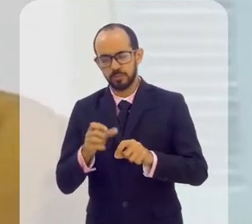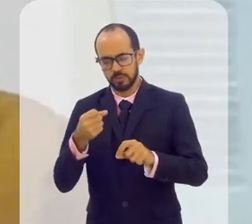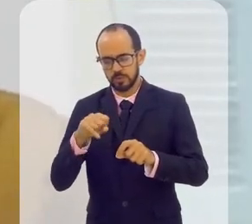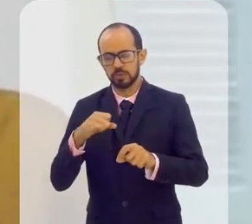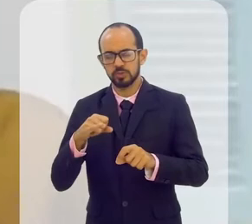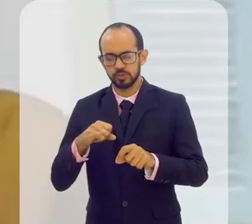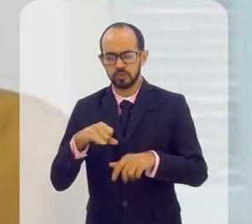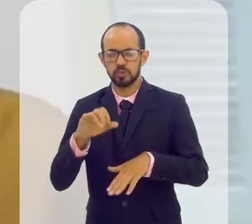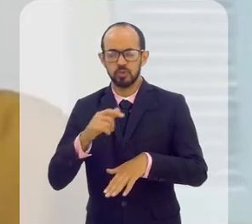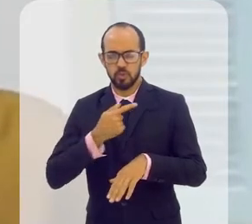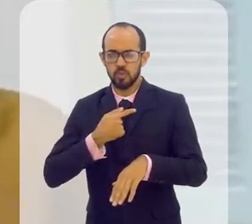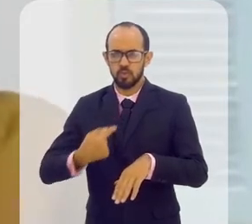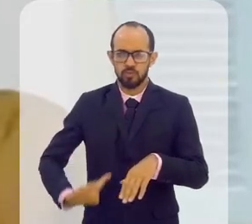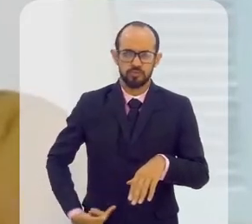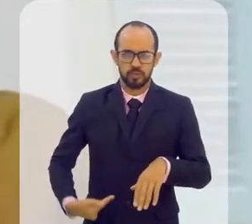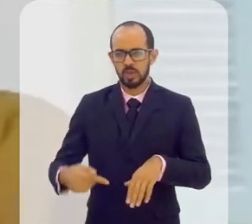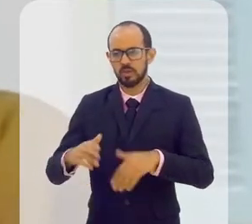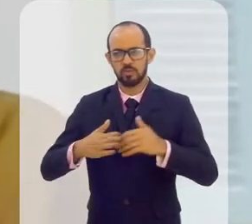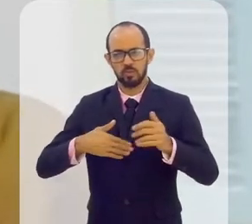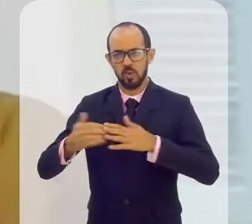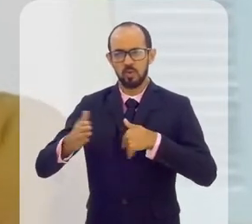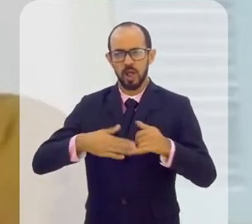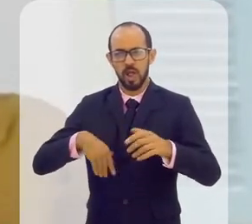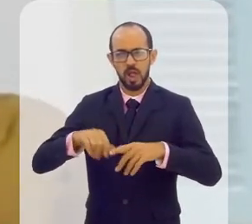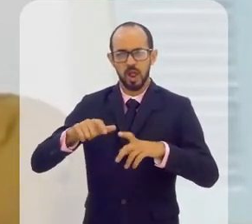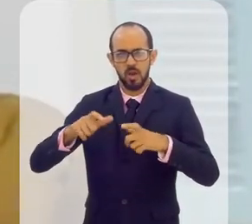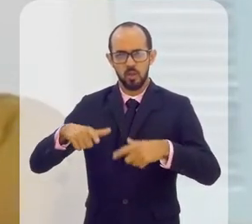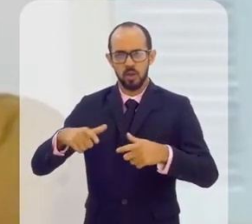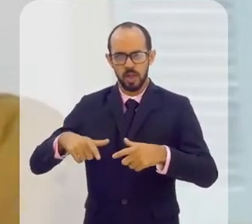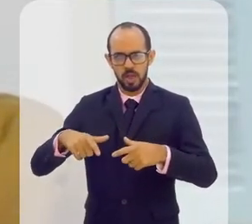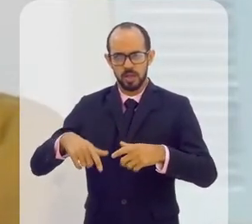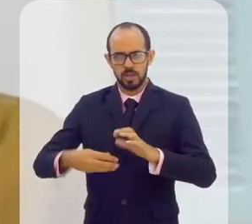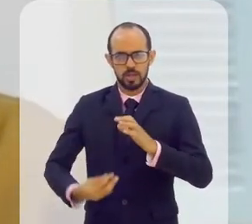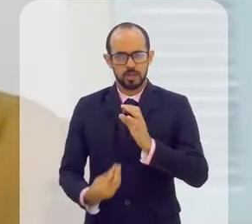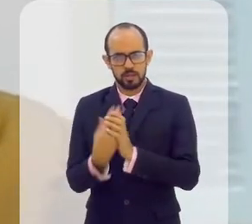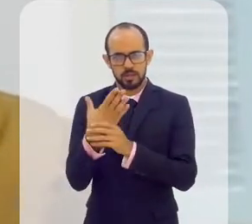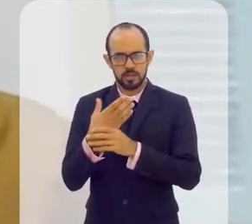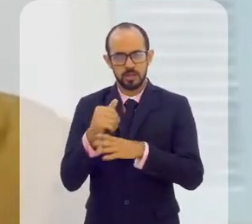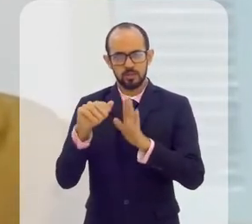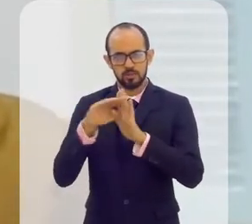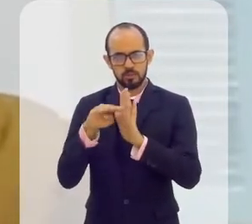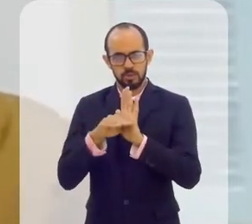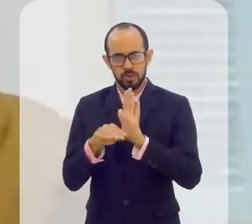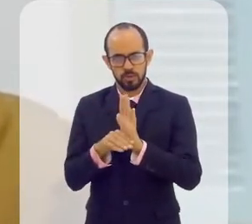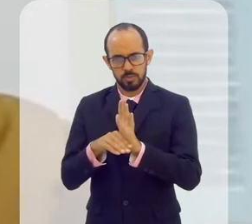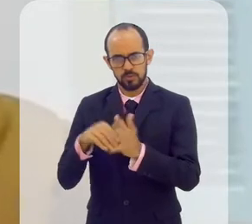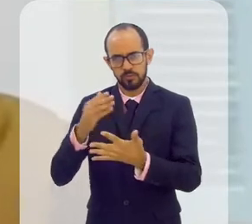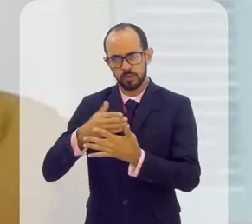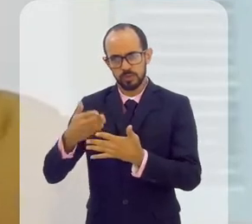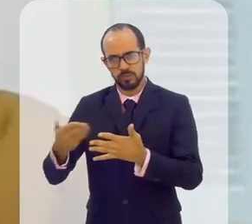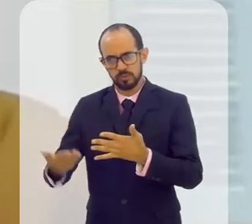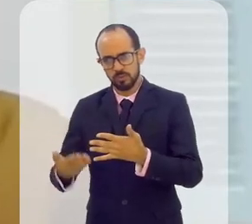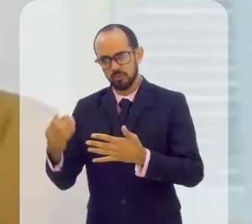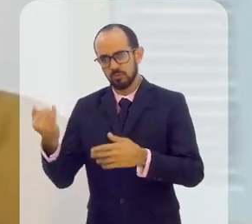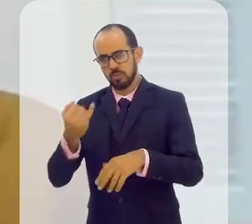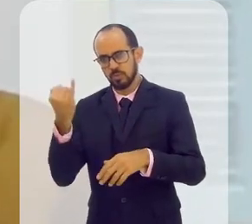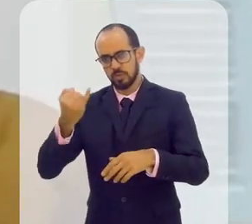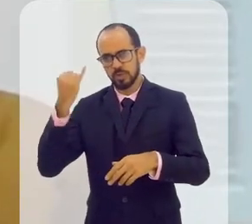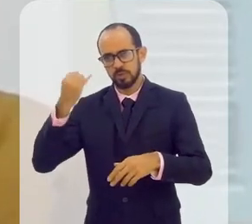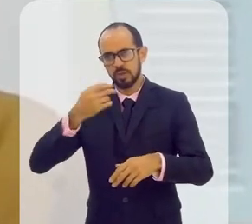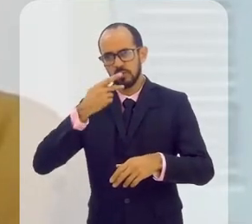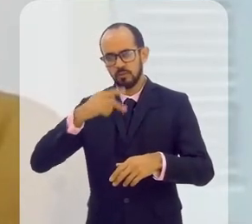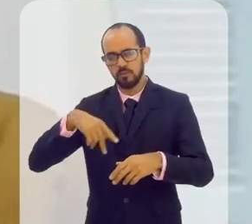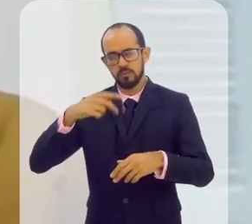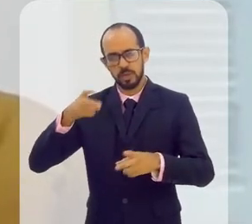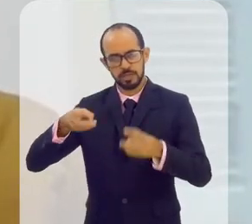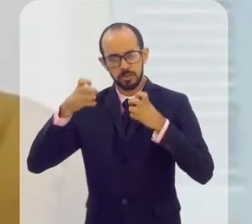se a gente está, o governo, seja em que esfera for, Está construindo um programa de financiamento, é importante a gente